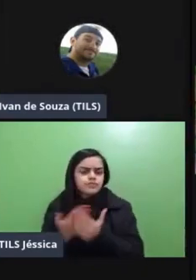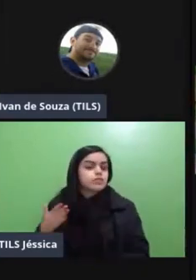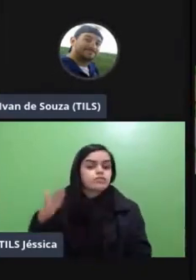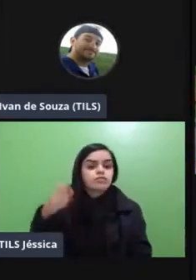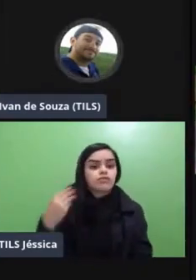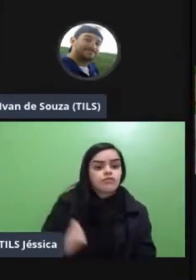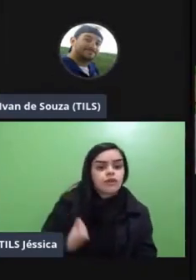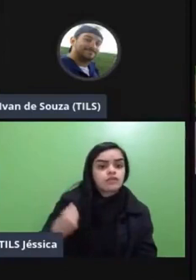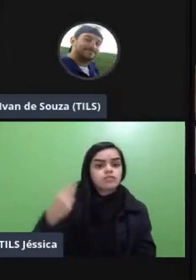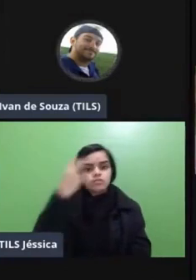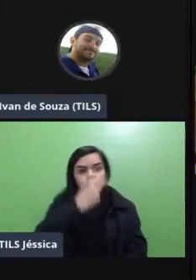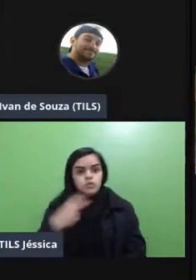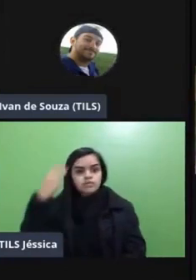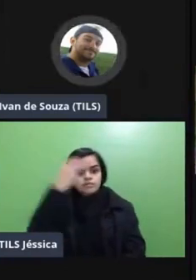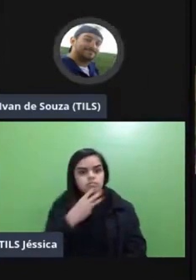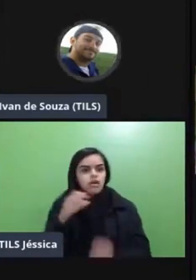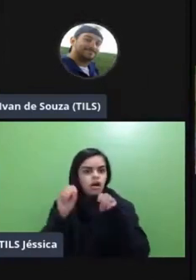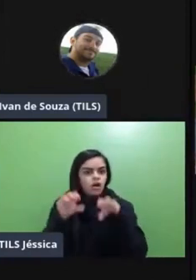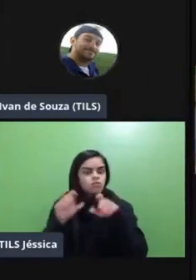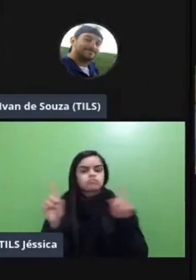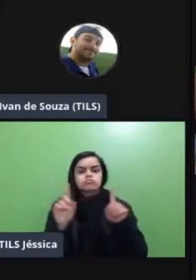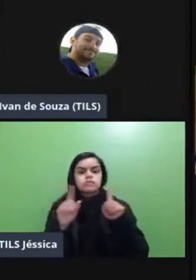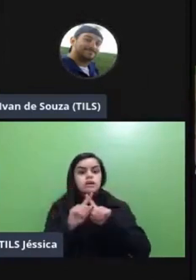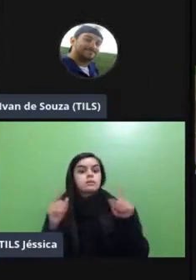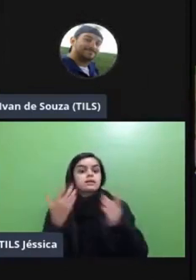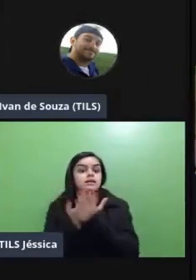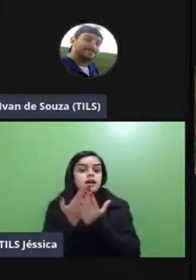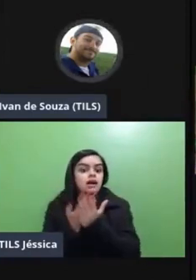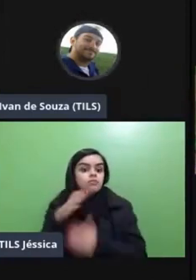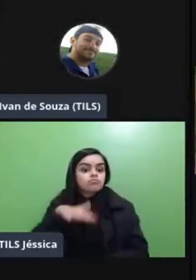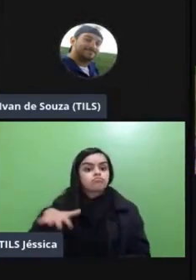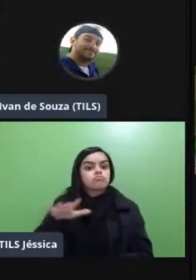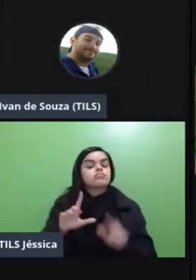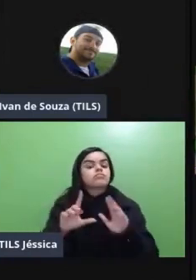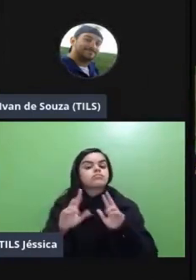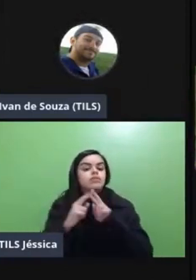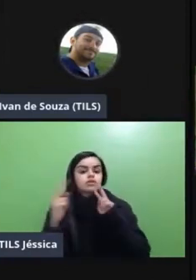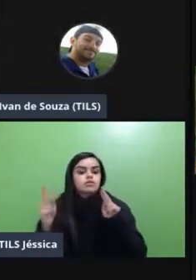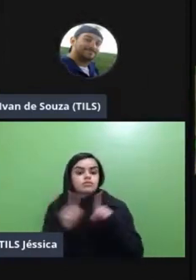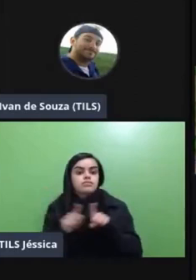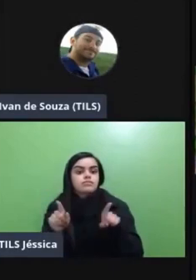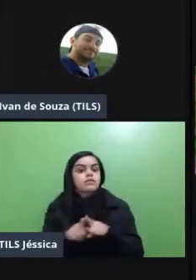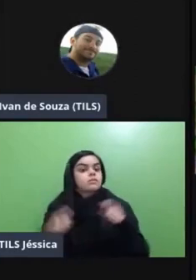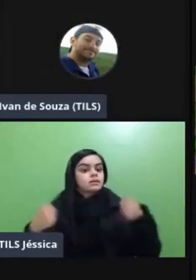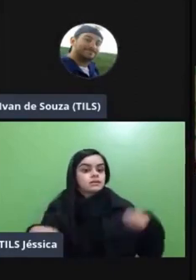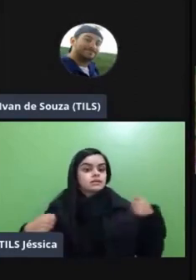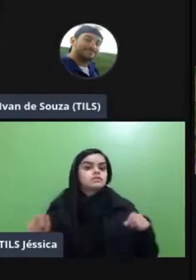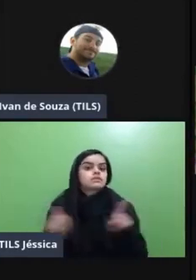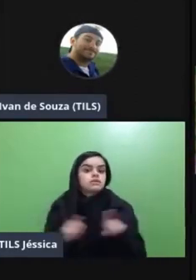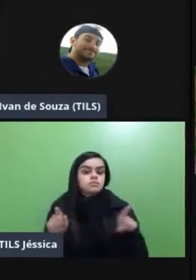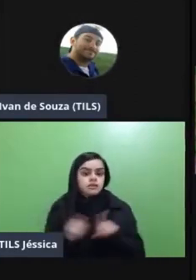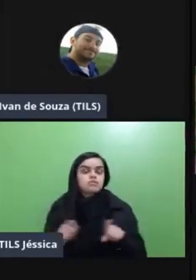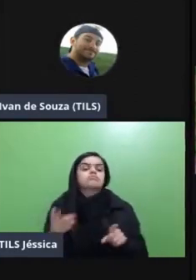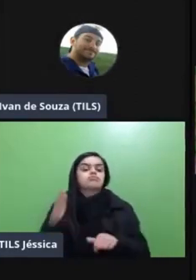duas três horas dando uma aula a aula vai ser feita nesse ambiente virtual e a medida que eu for precisando intervir eu vou intervindo